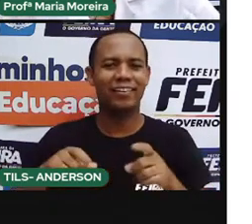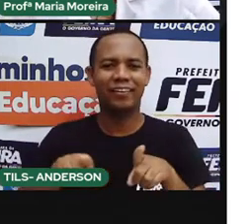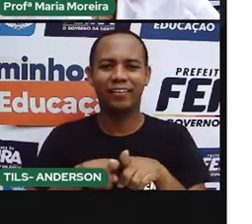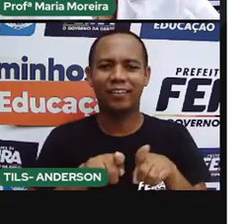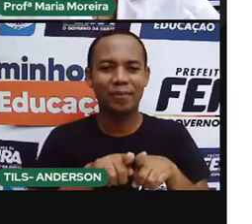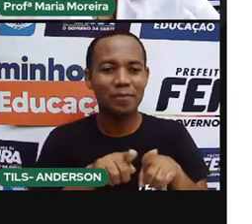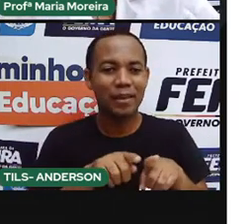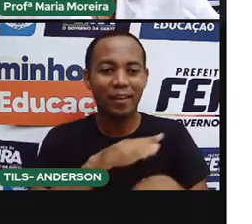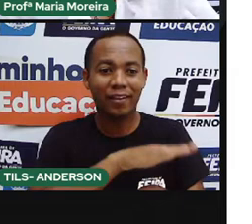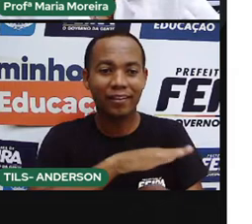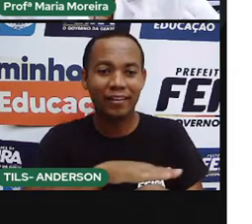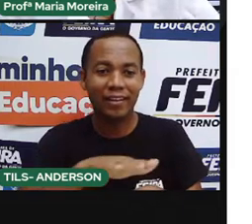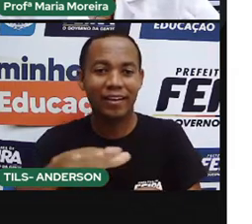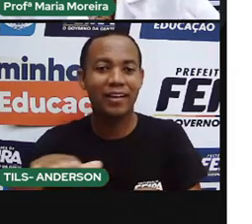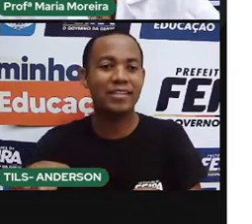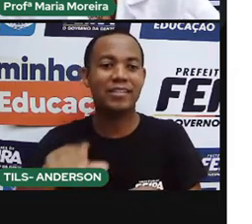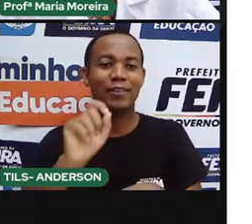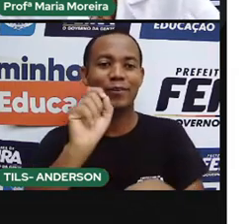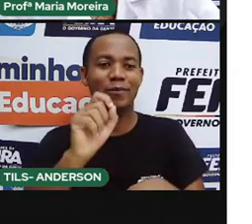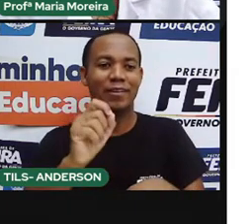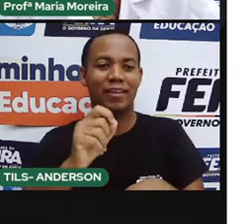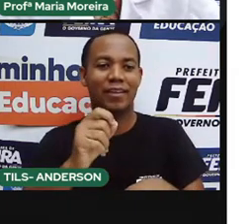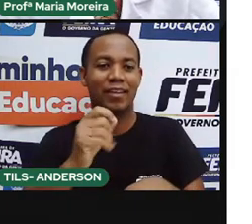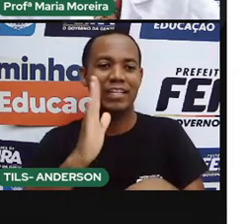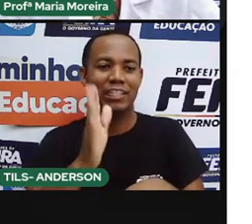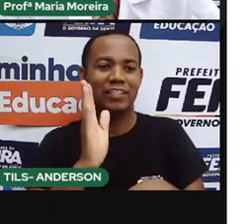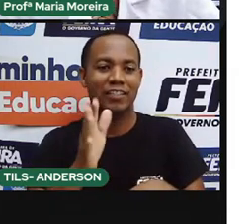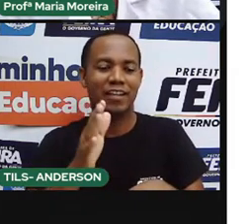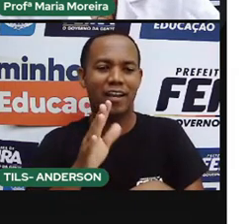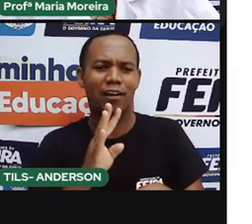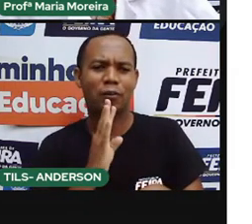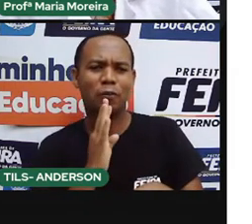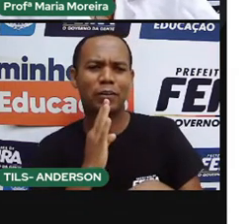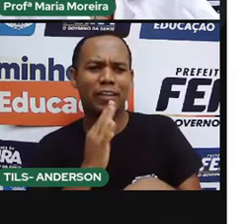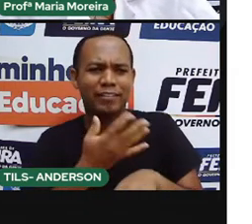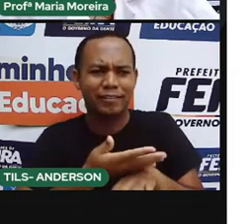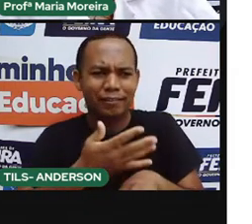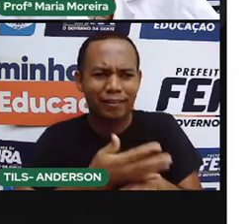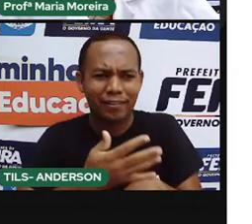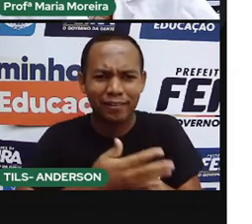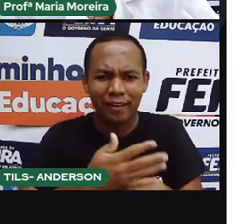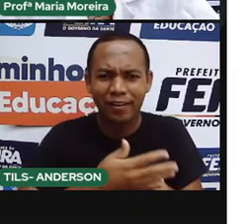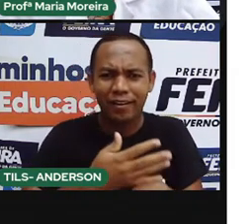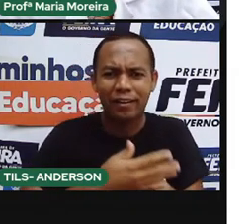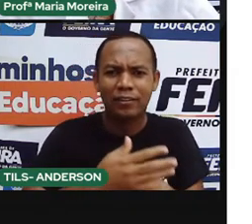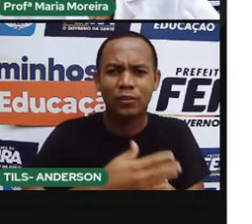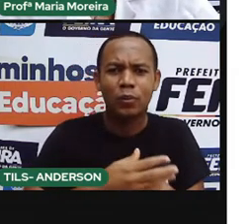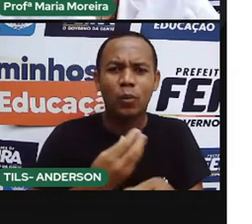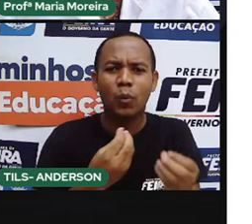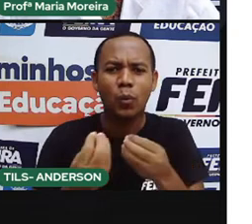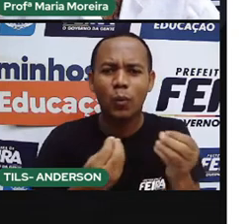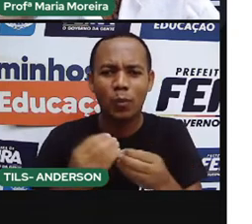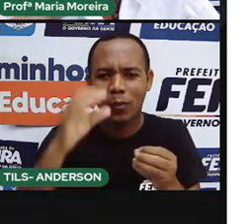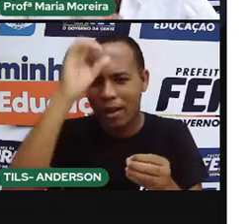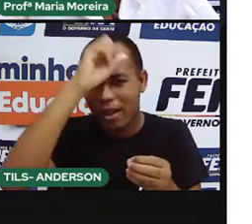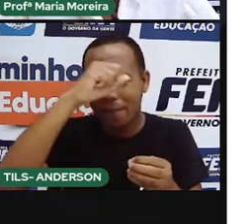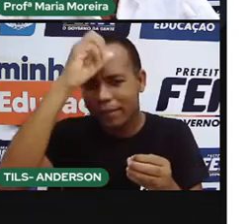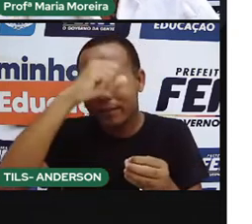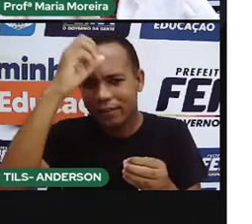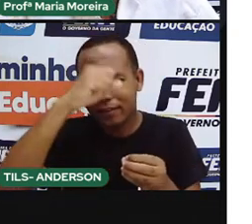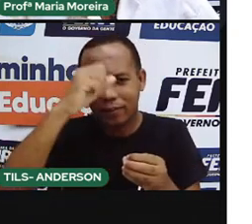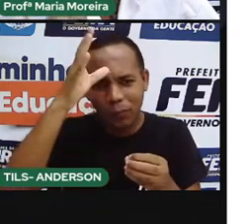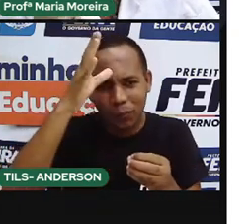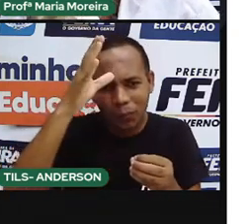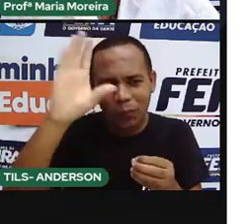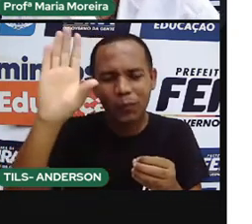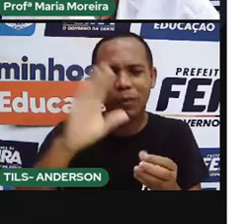pequenas, as crianças são treinadas para as atividades que deverão desempenhar na vida adulta. Então, lembra que a professora falou na imagem